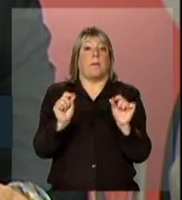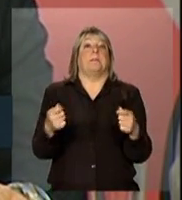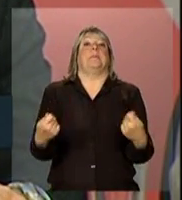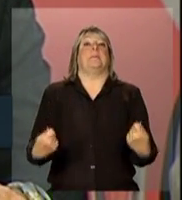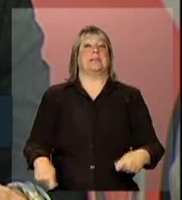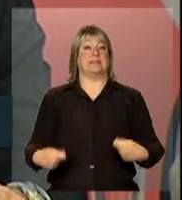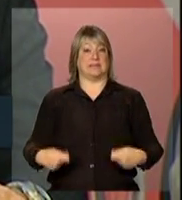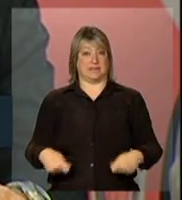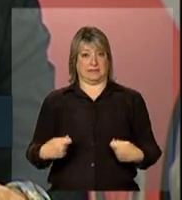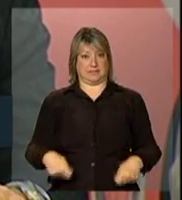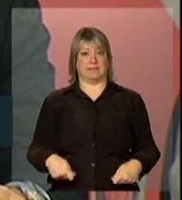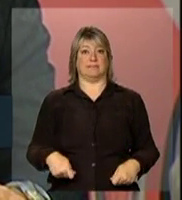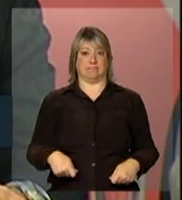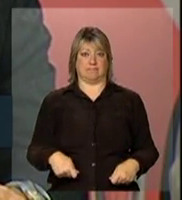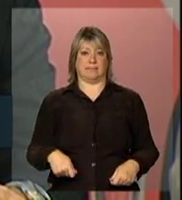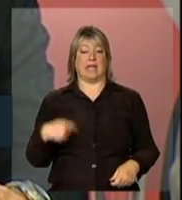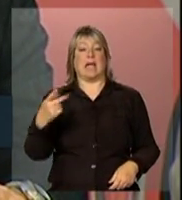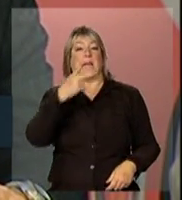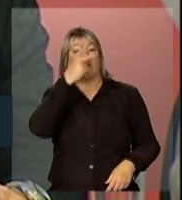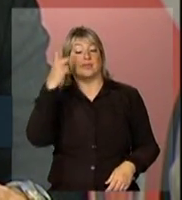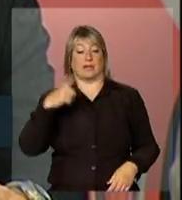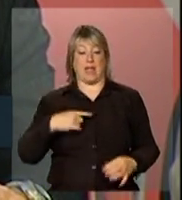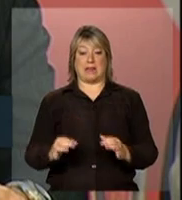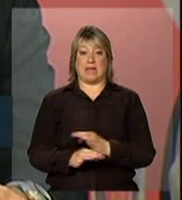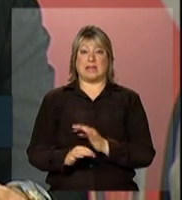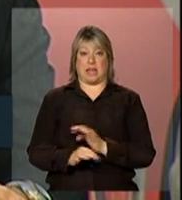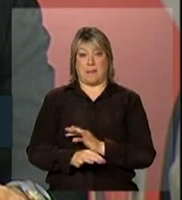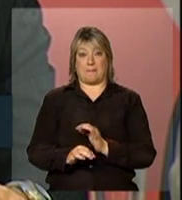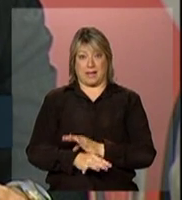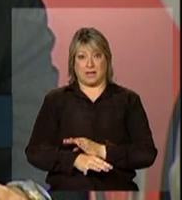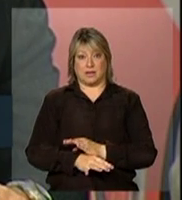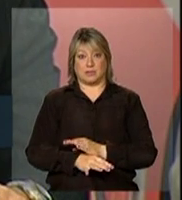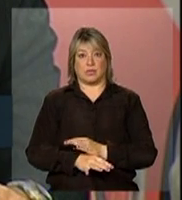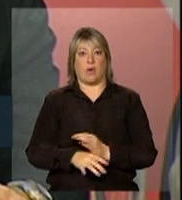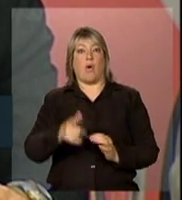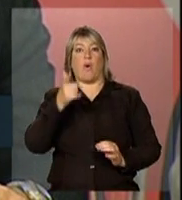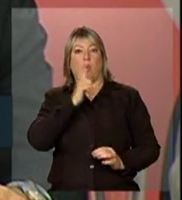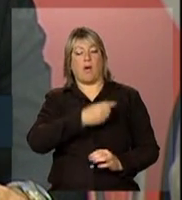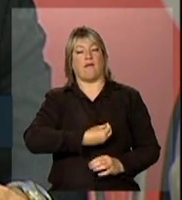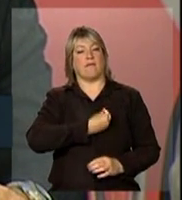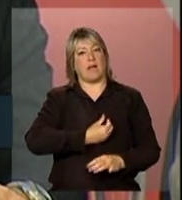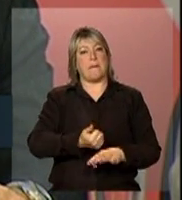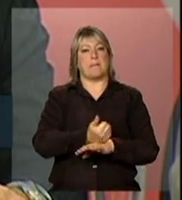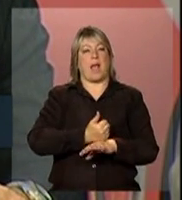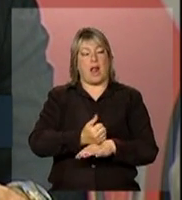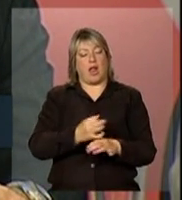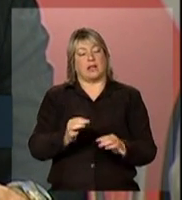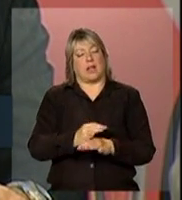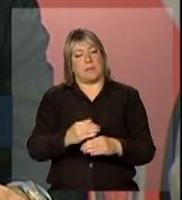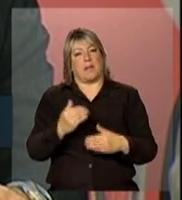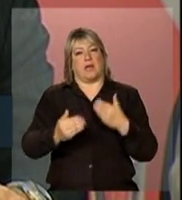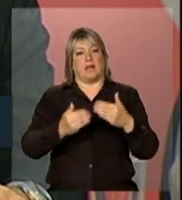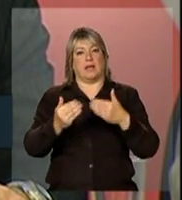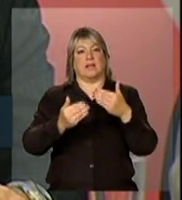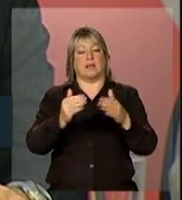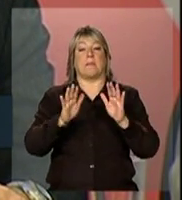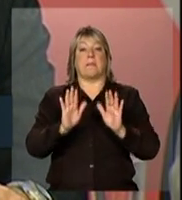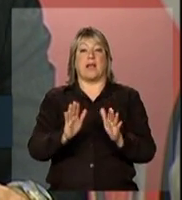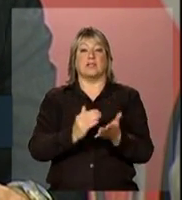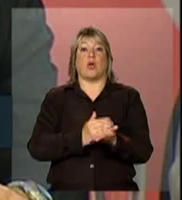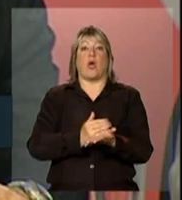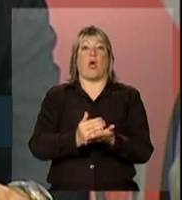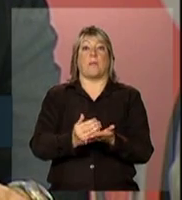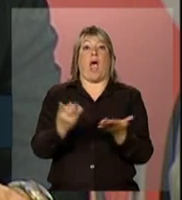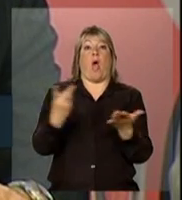de pessoas que se tratam, conseguem ter melhor qualidade de vida com tratamento, mas que começam a ser